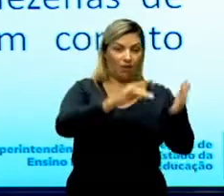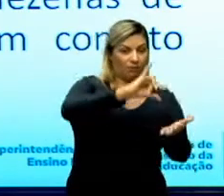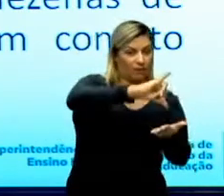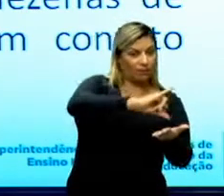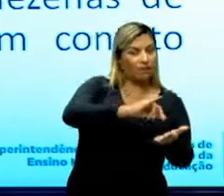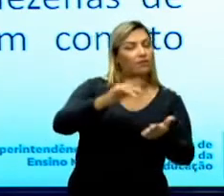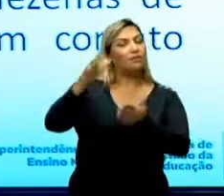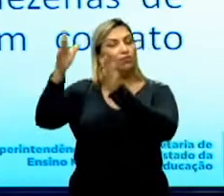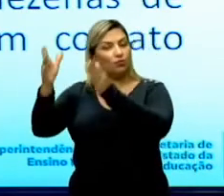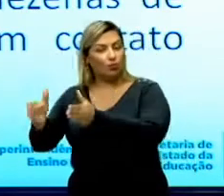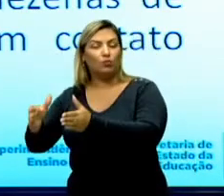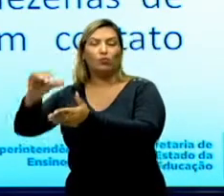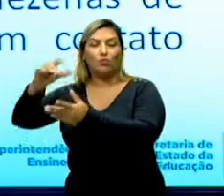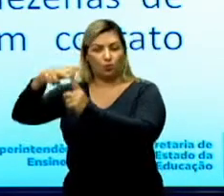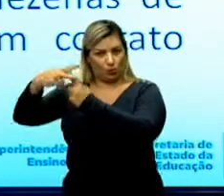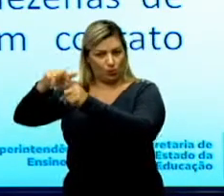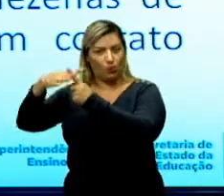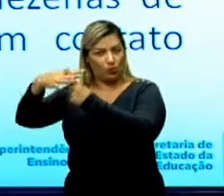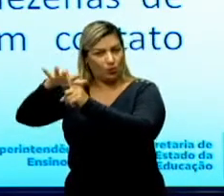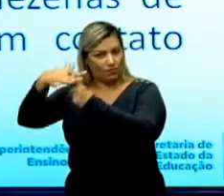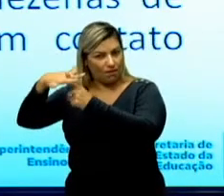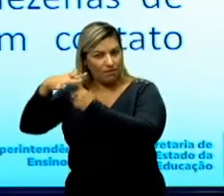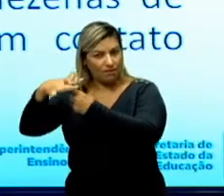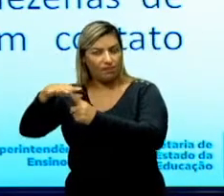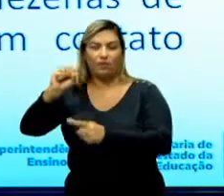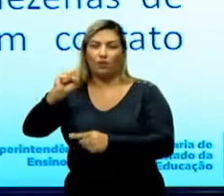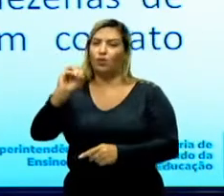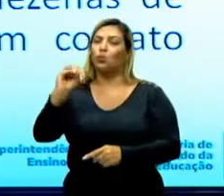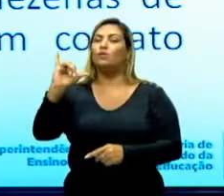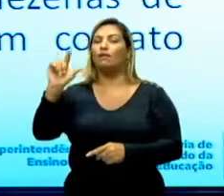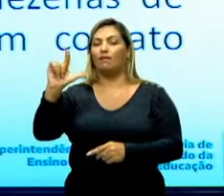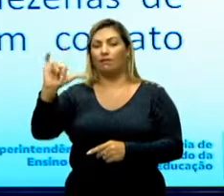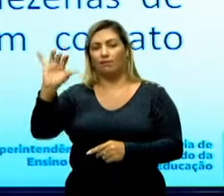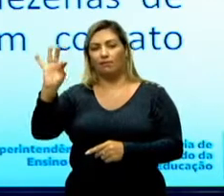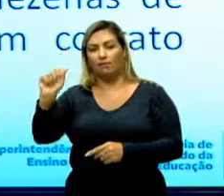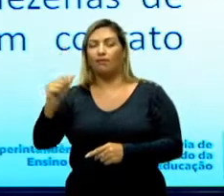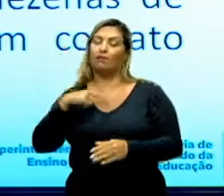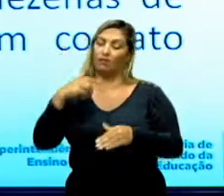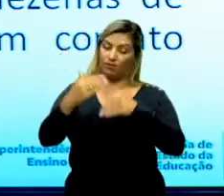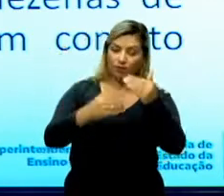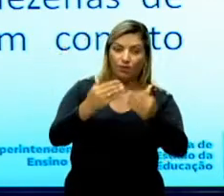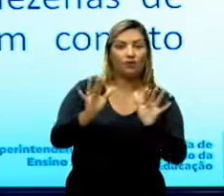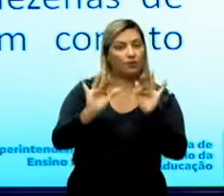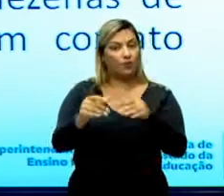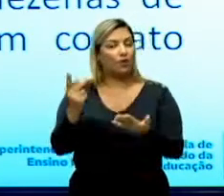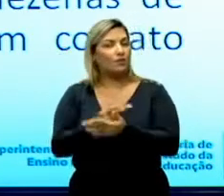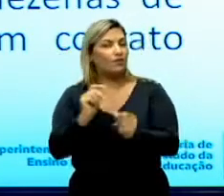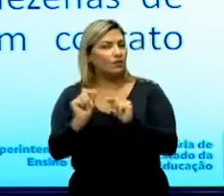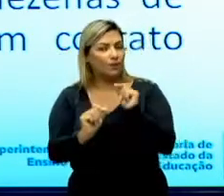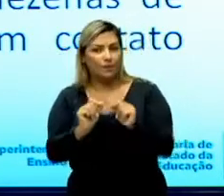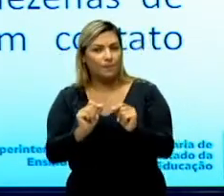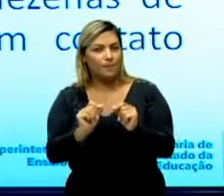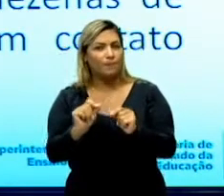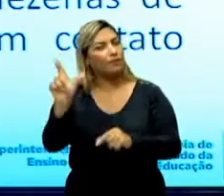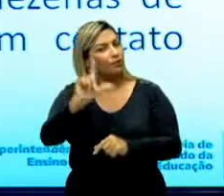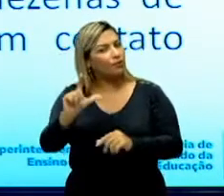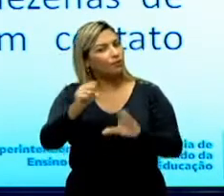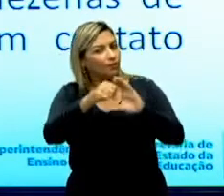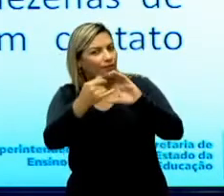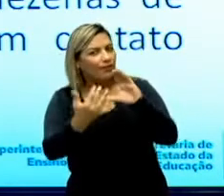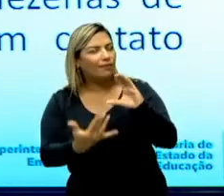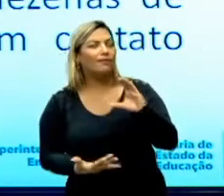os socialistas. Então, em certa medida, o texto traz um pouco esse processo final, e é claro, com